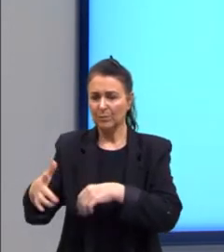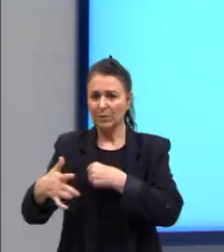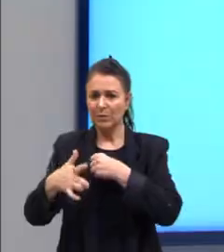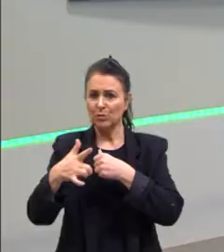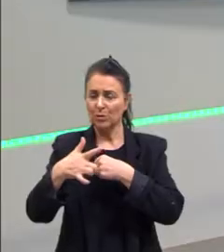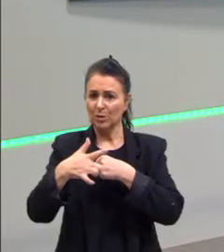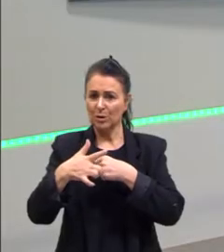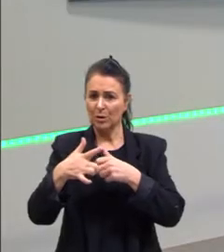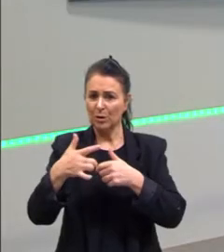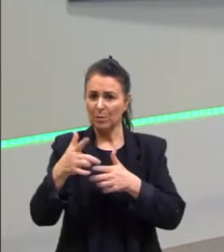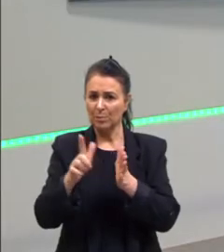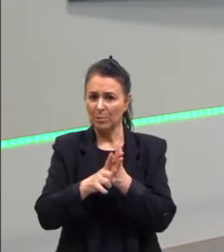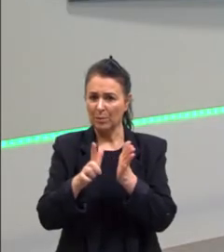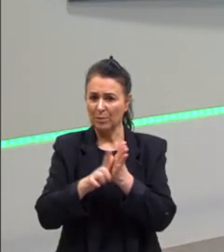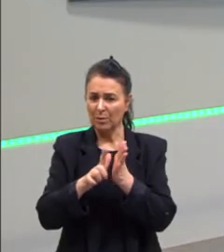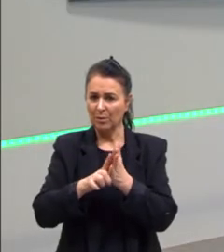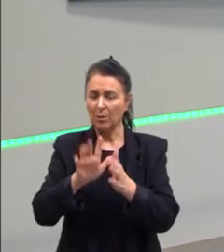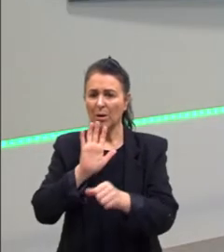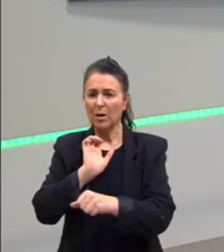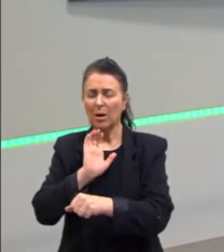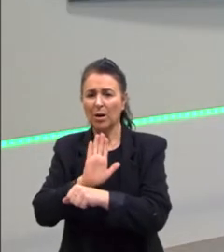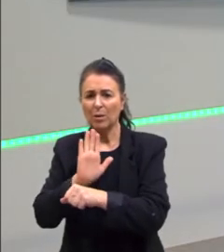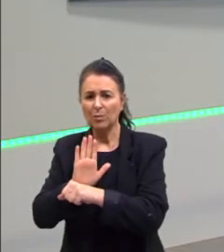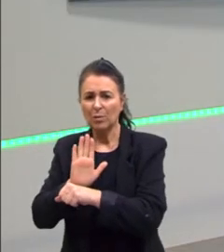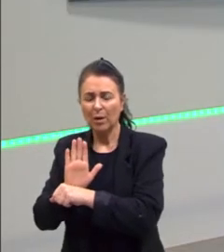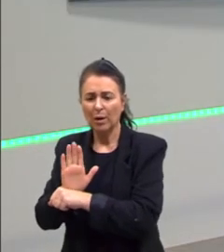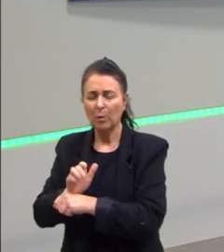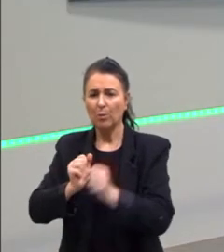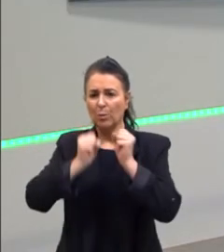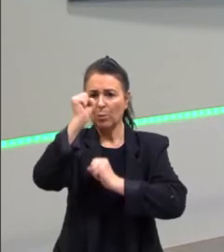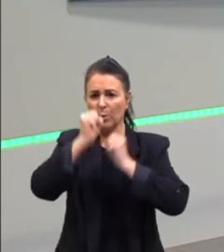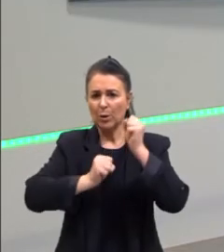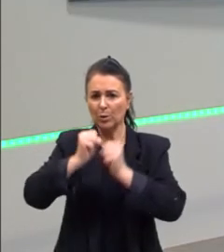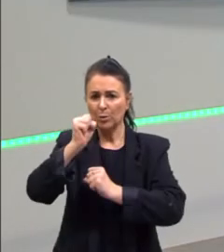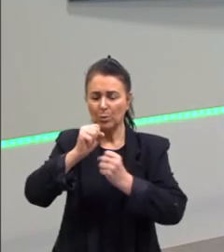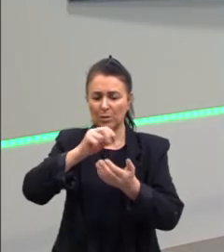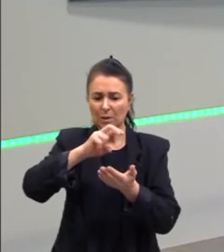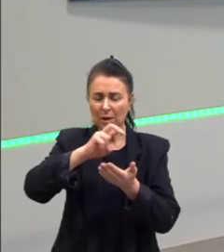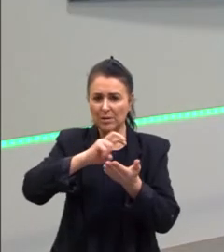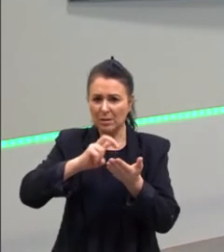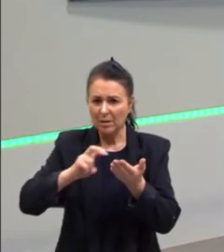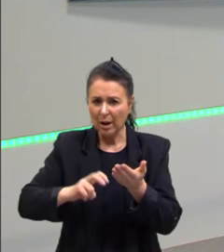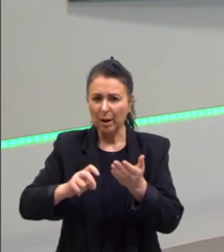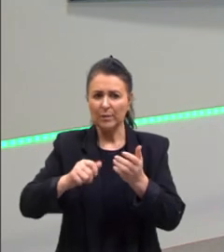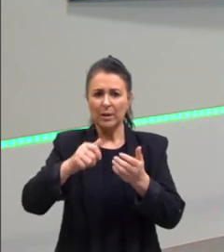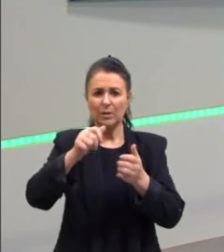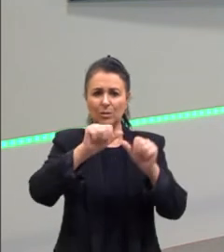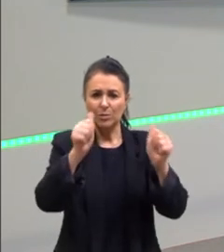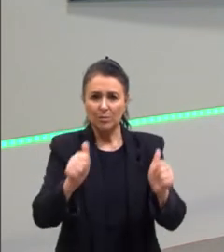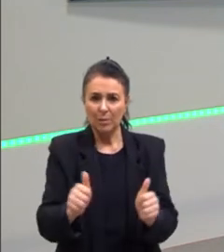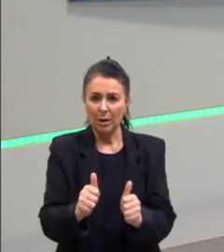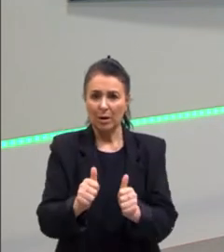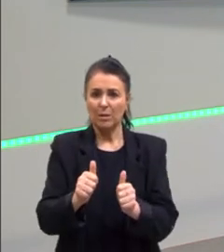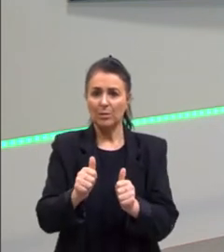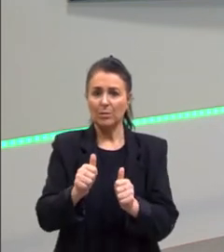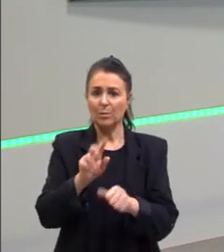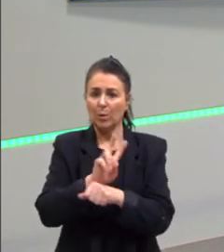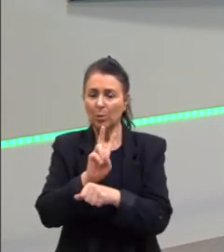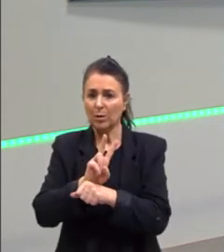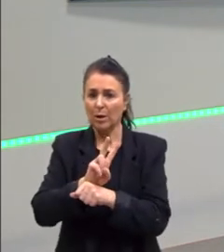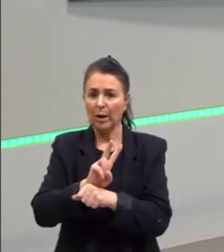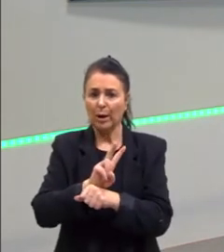Colaborar com indústrias gráficas preocupadas com o meio ambiente? Vamos ver, gente. Então,